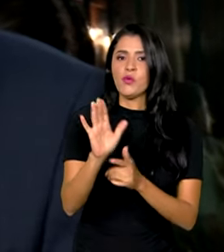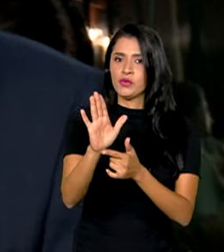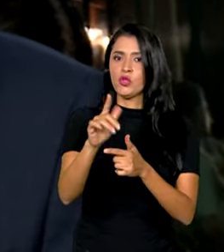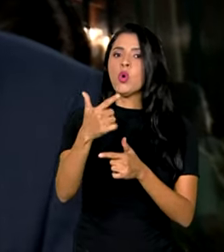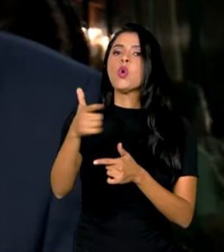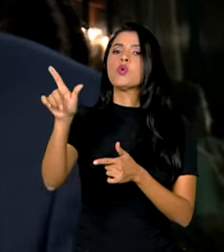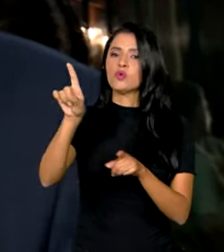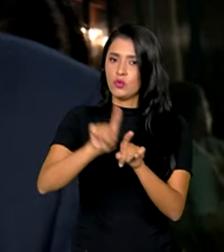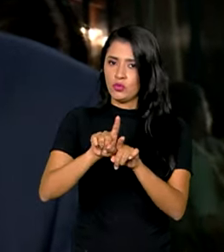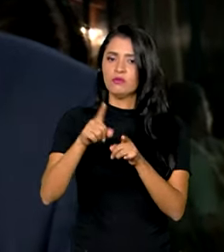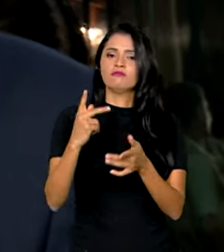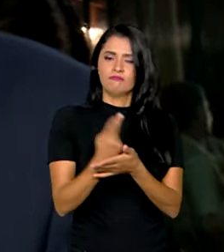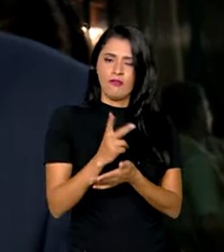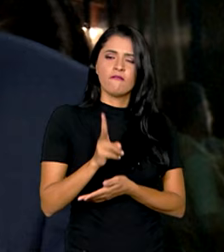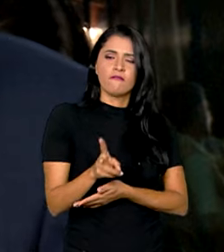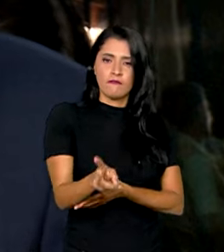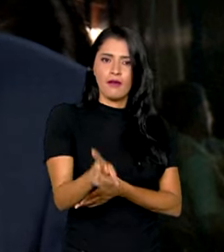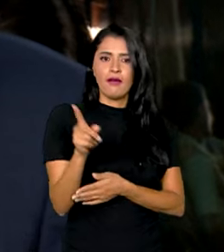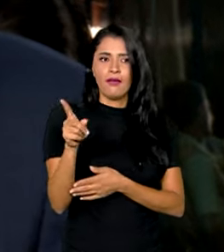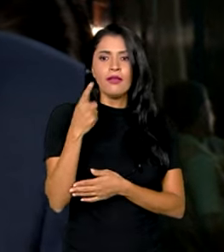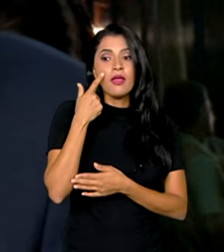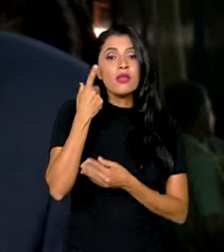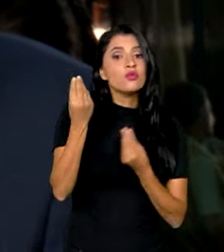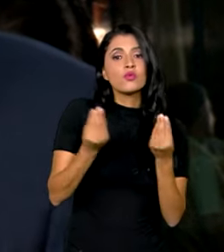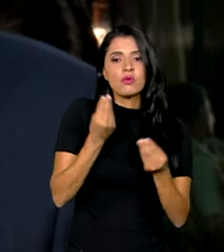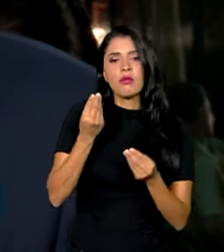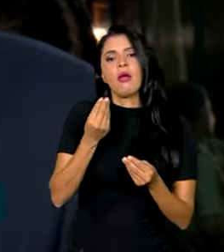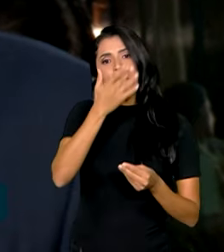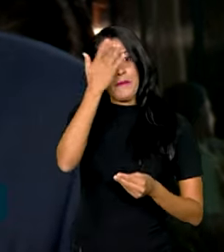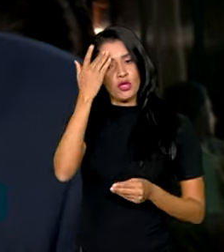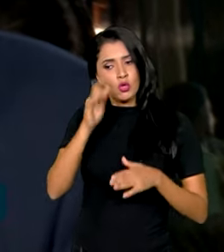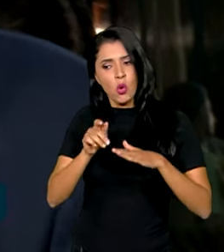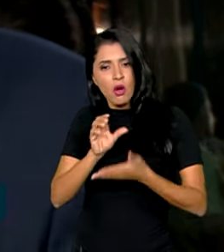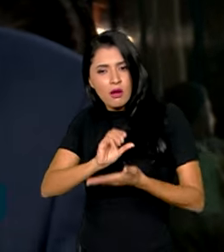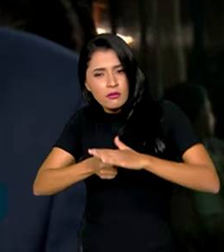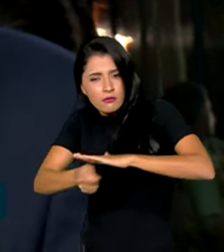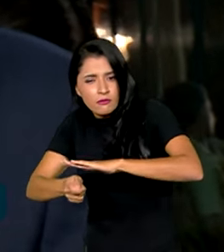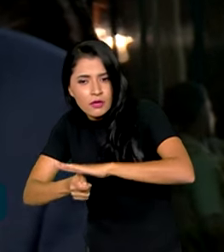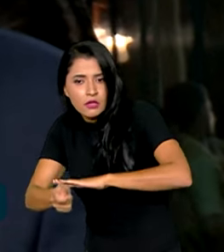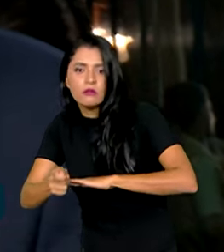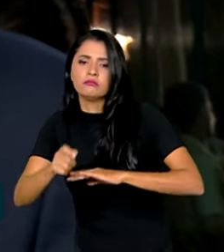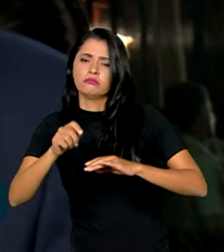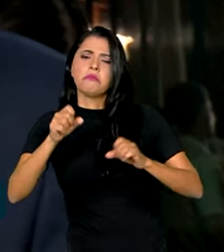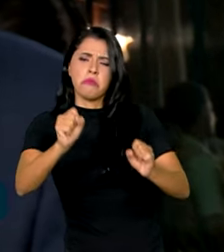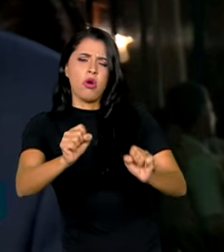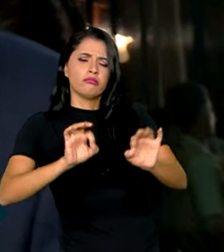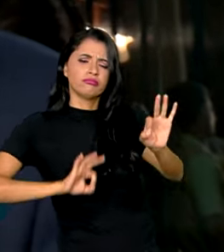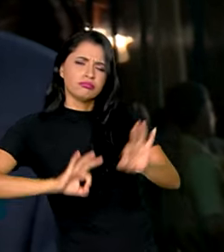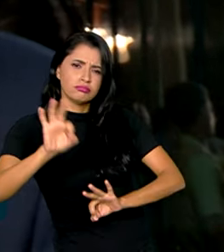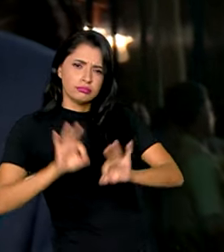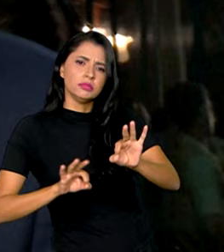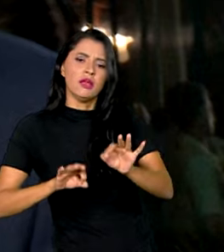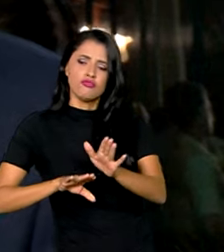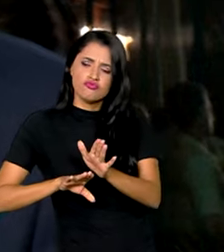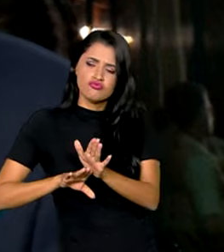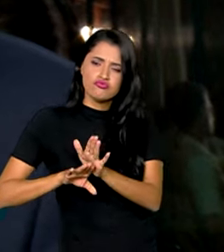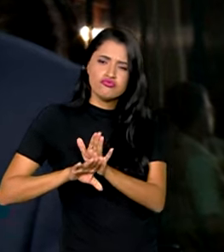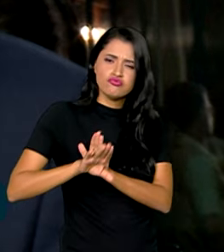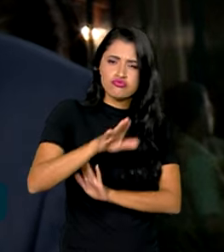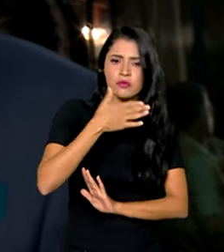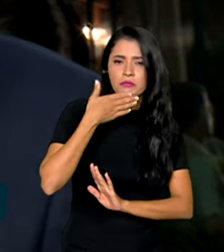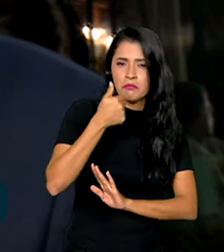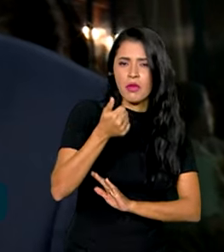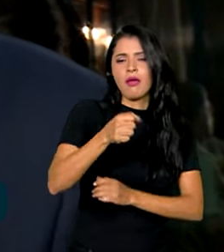Isso significa que os investidores brasileiros podem se preparar para um ciclo de crescimento mais